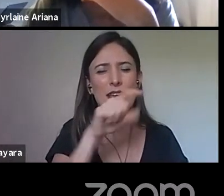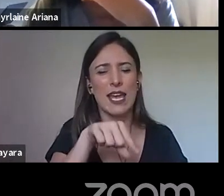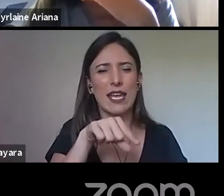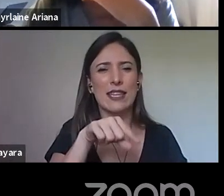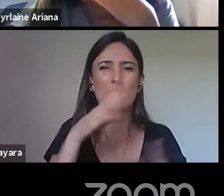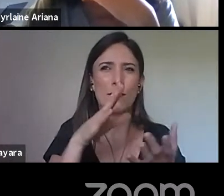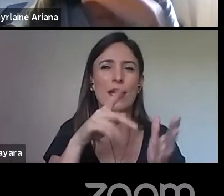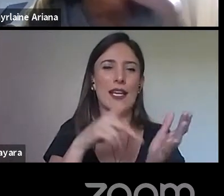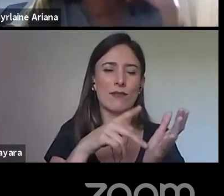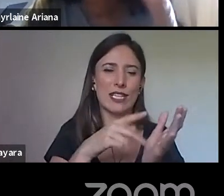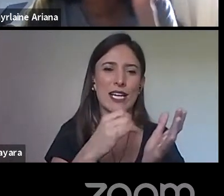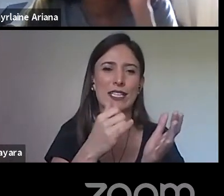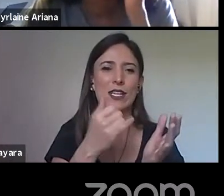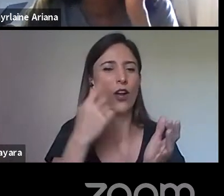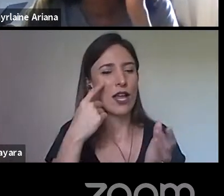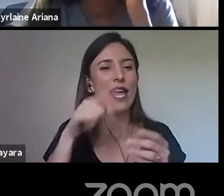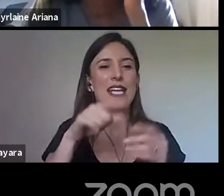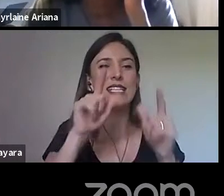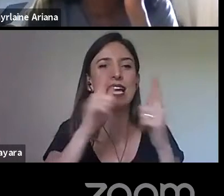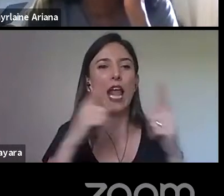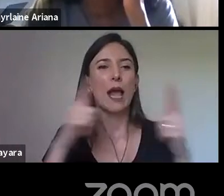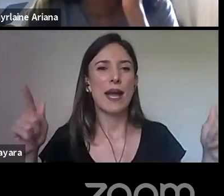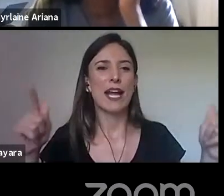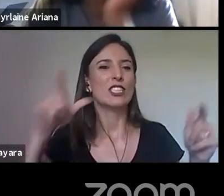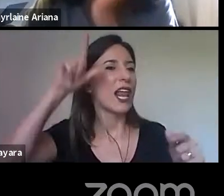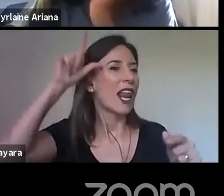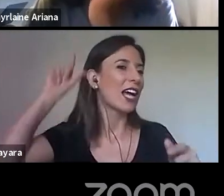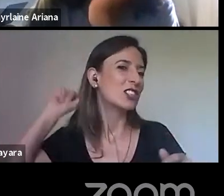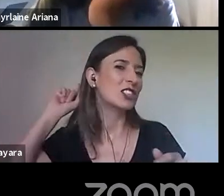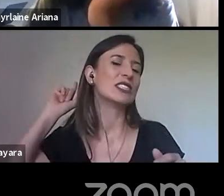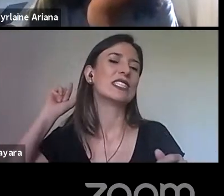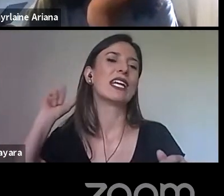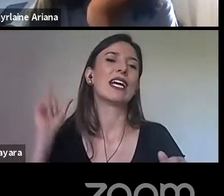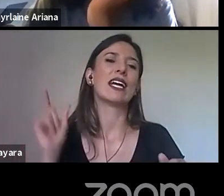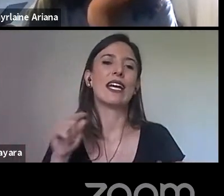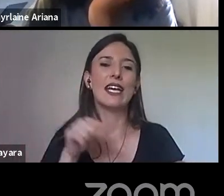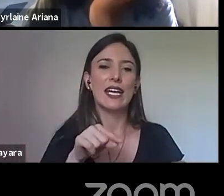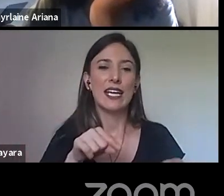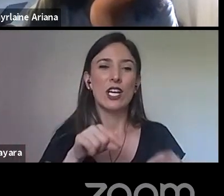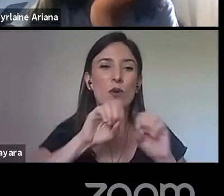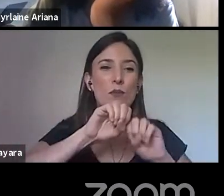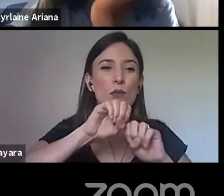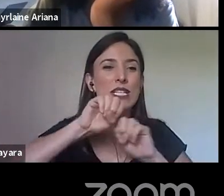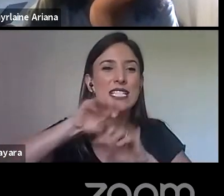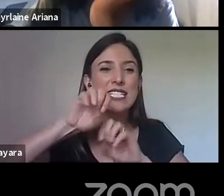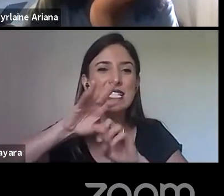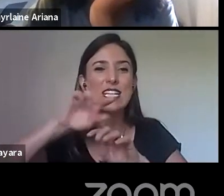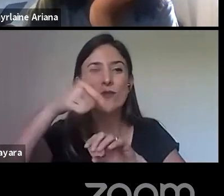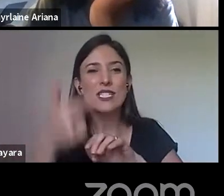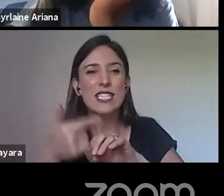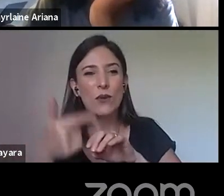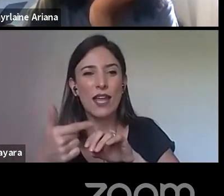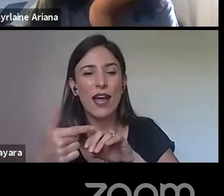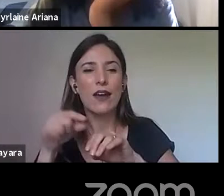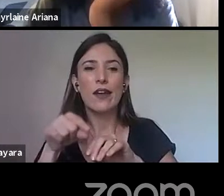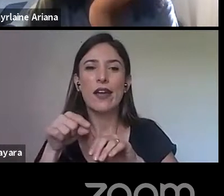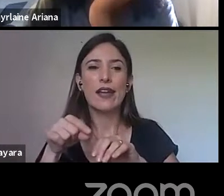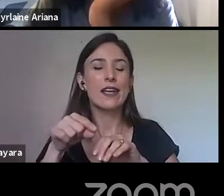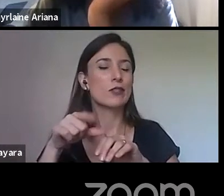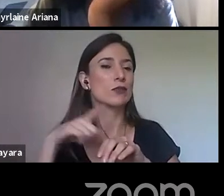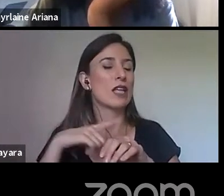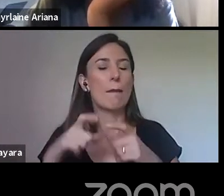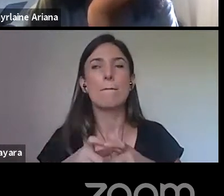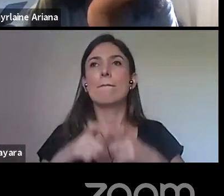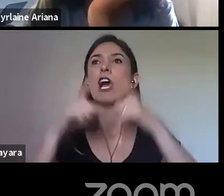importante falar que gramática latina é a... No ensino secundário, é o que nós vamos ter o maior número de